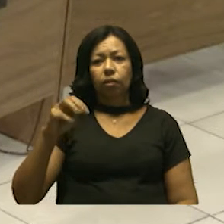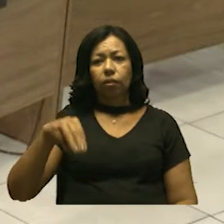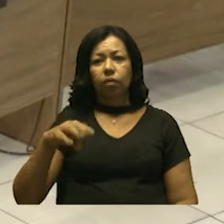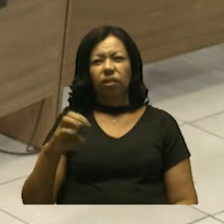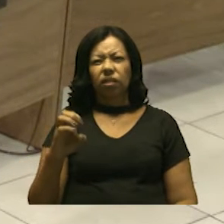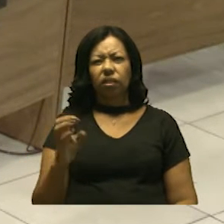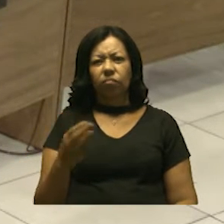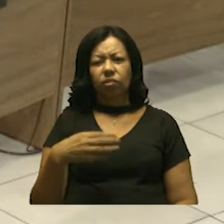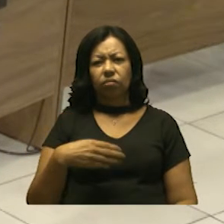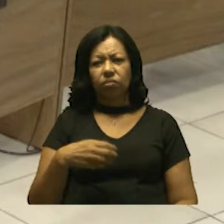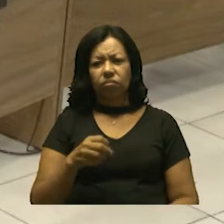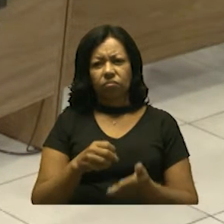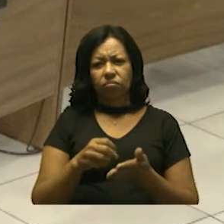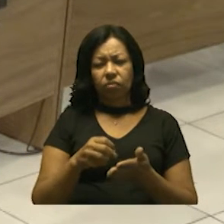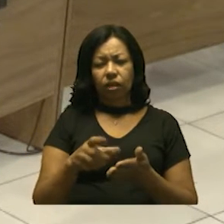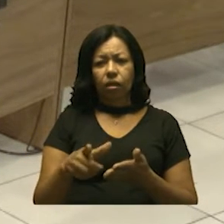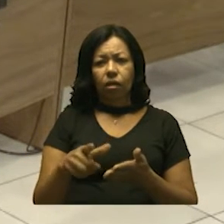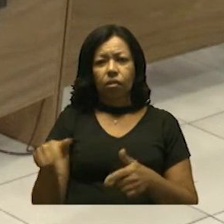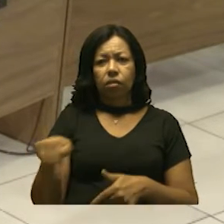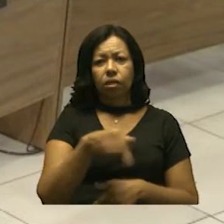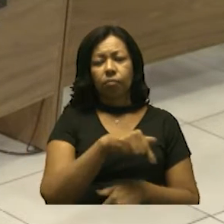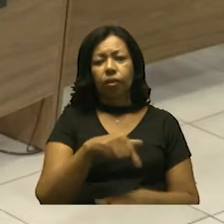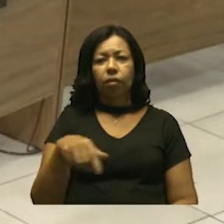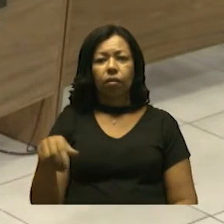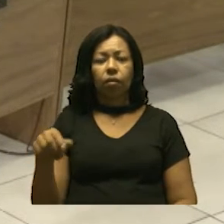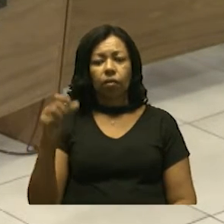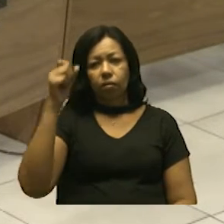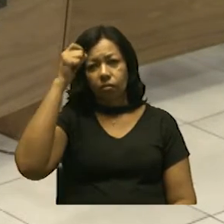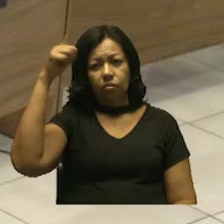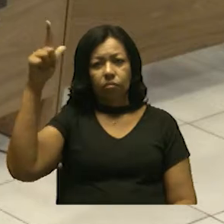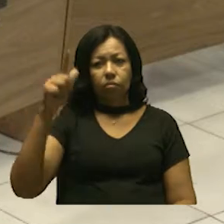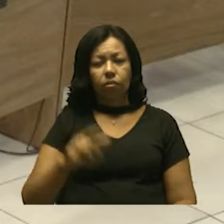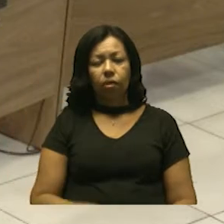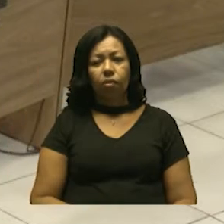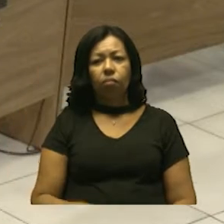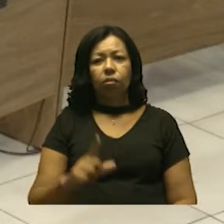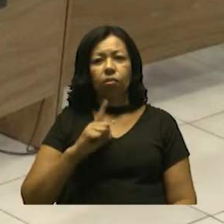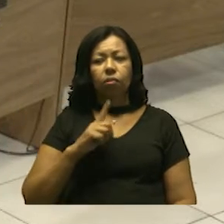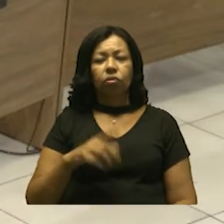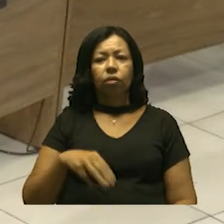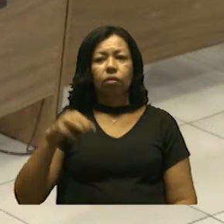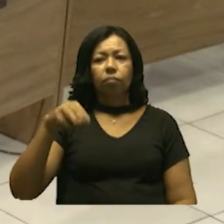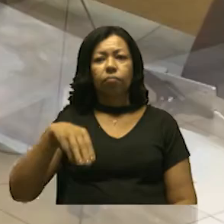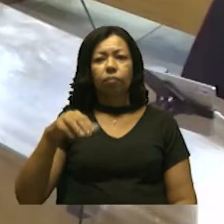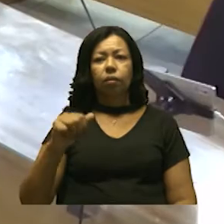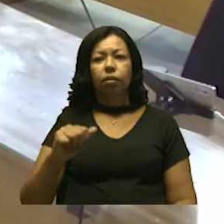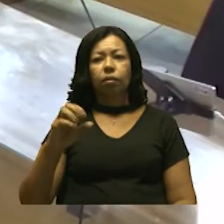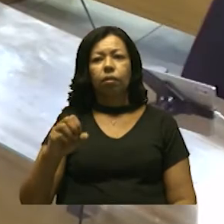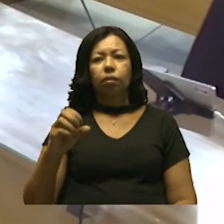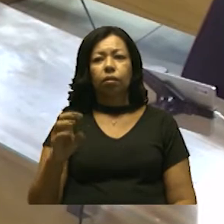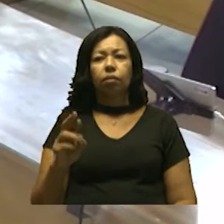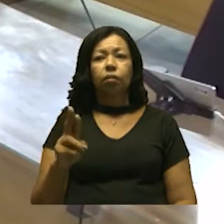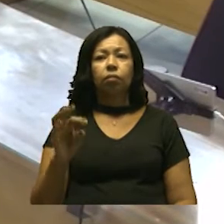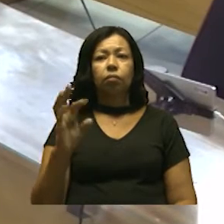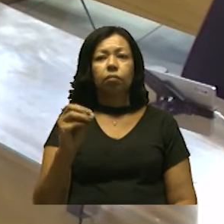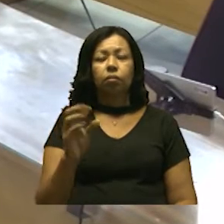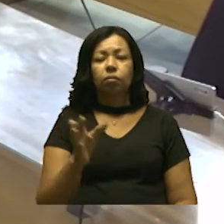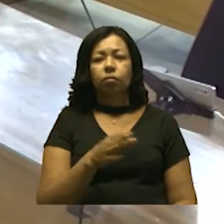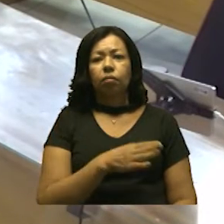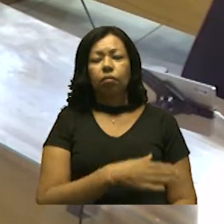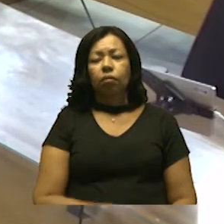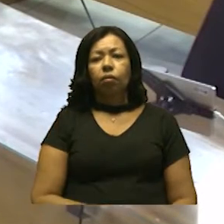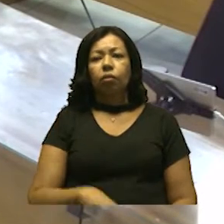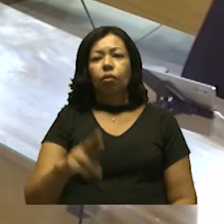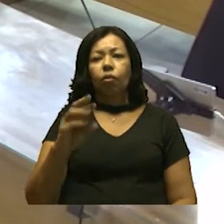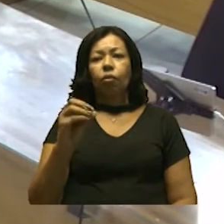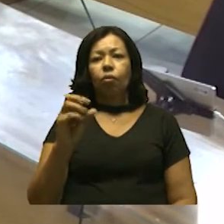nessa casa aqui com a Semana Cultural Maestro Benedito Rosalino. Nós temos aqui aprovado o nobre Edil, vereador Ivan Indobrando,